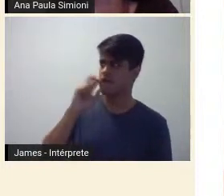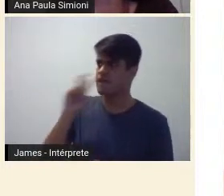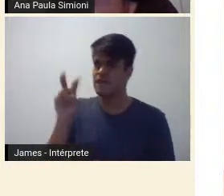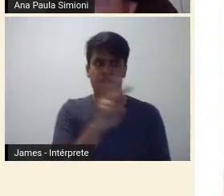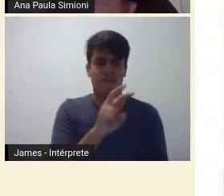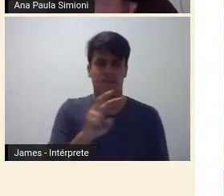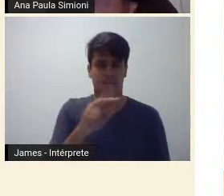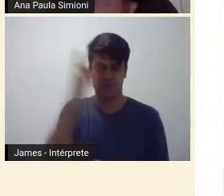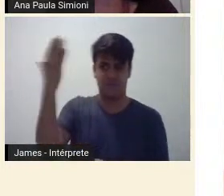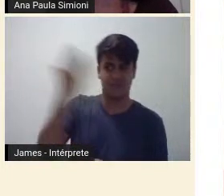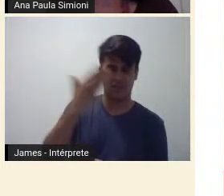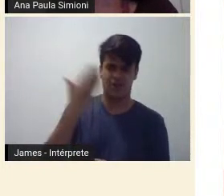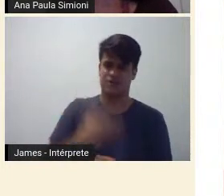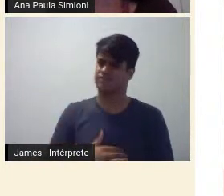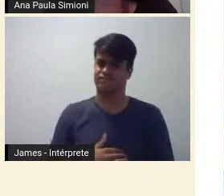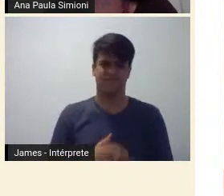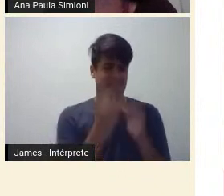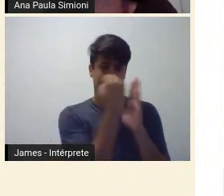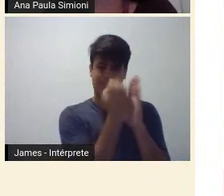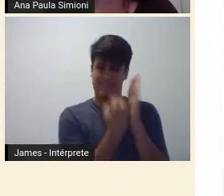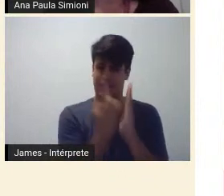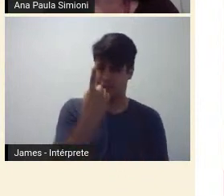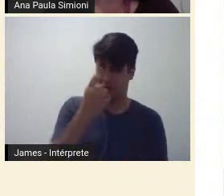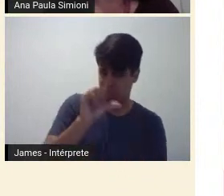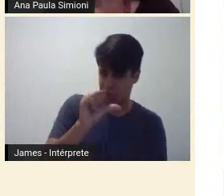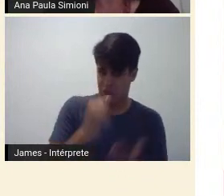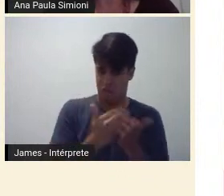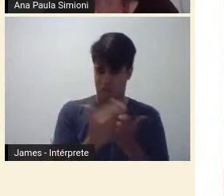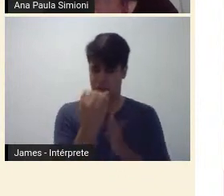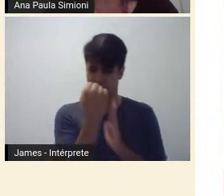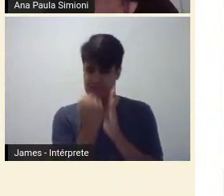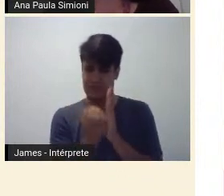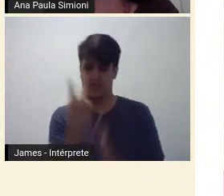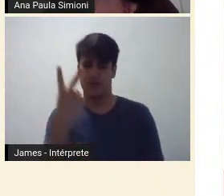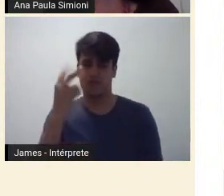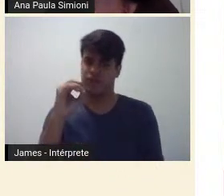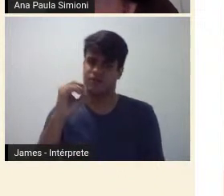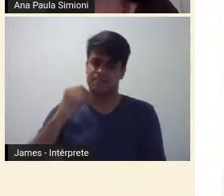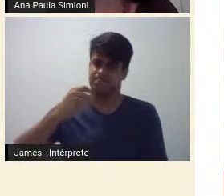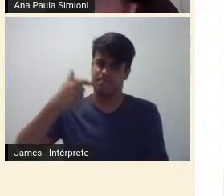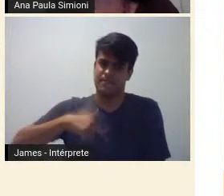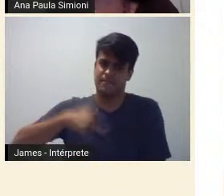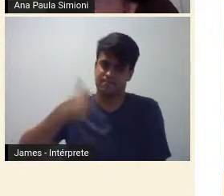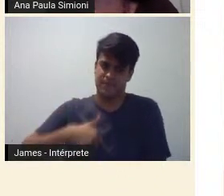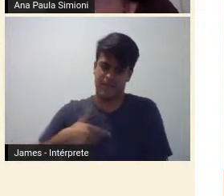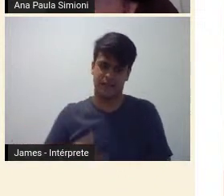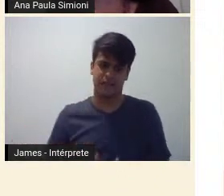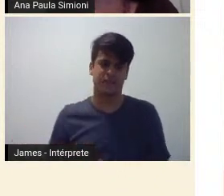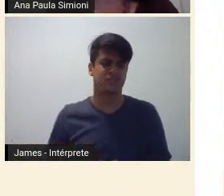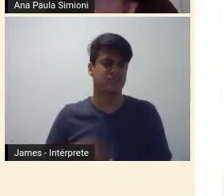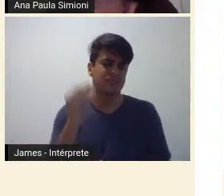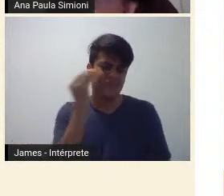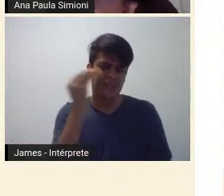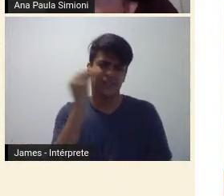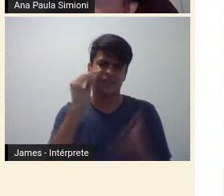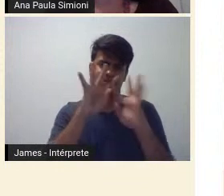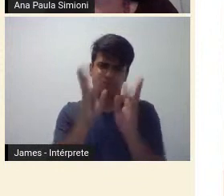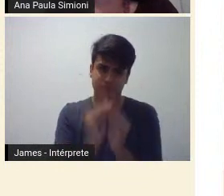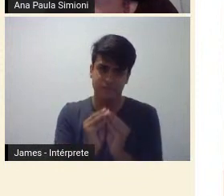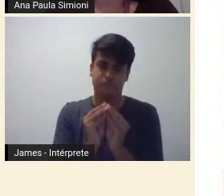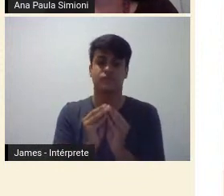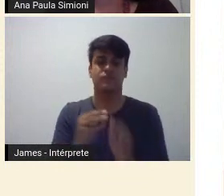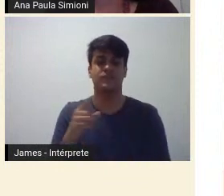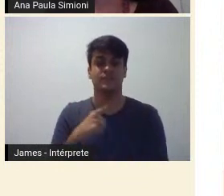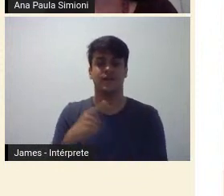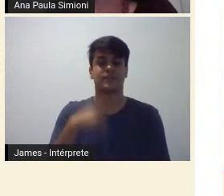no final do século XIX e começo do século XX. Então, grosso modo, sendo muito sintética, a bibliografia que se estabelece